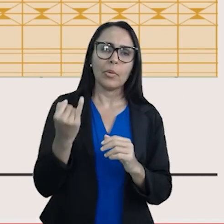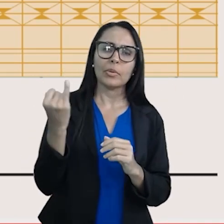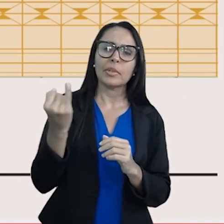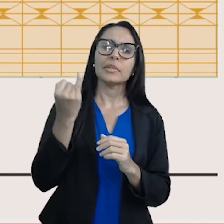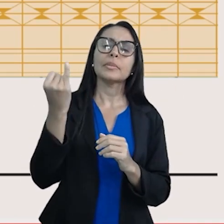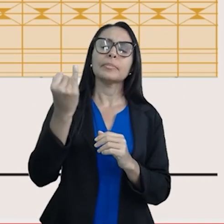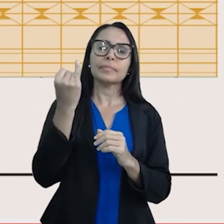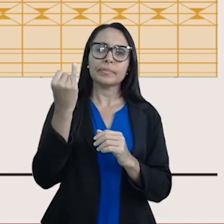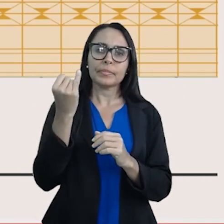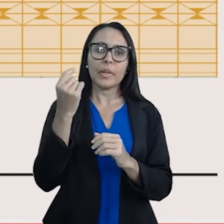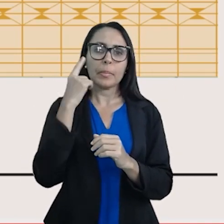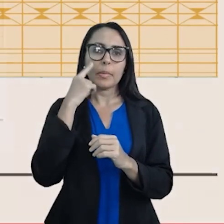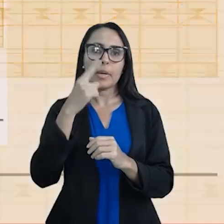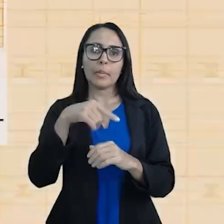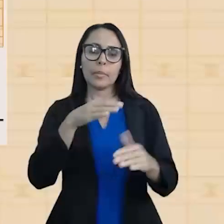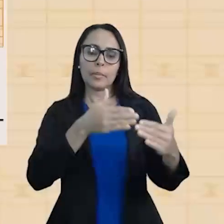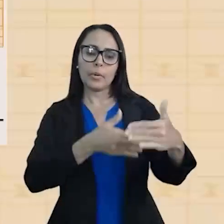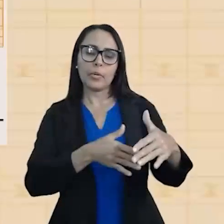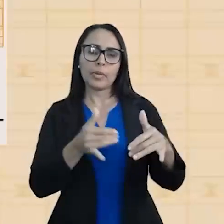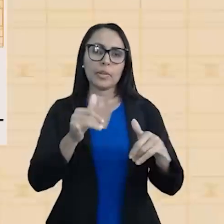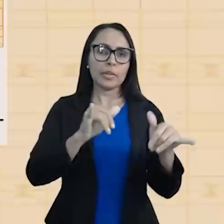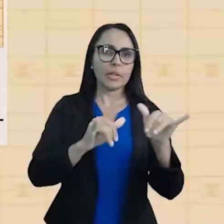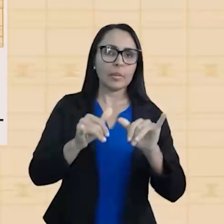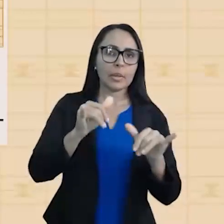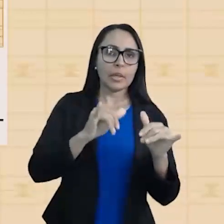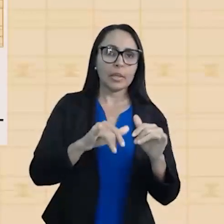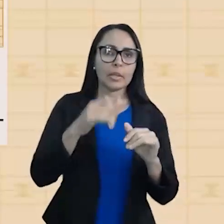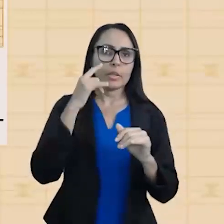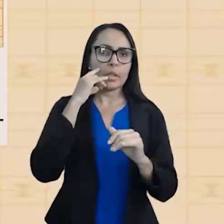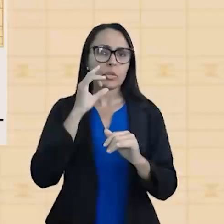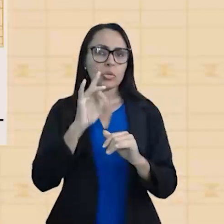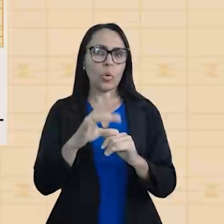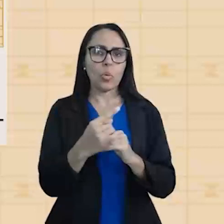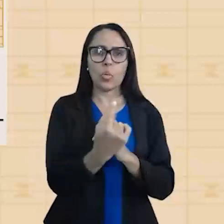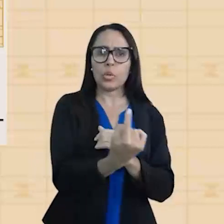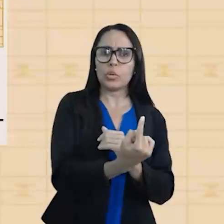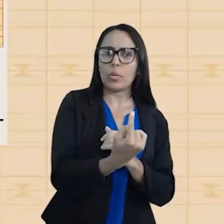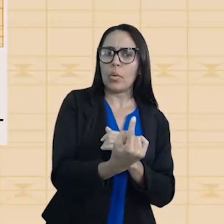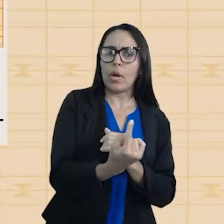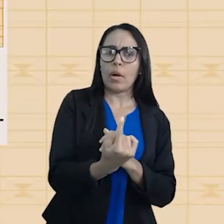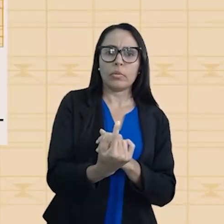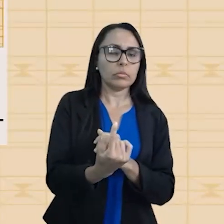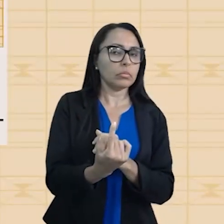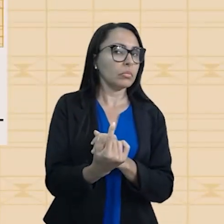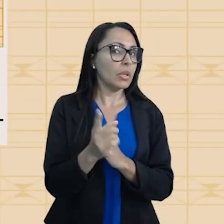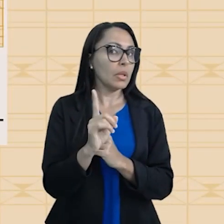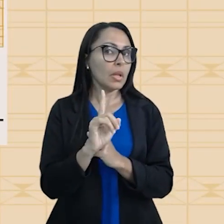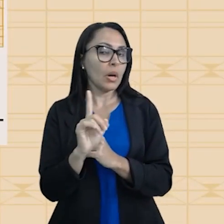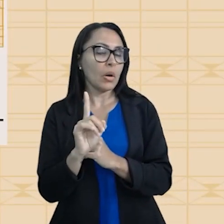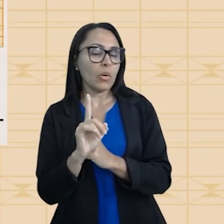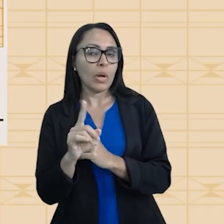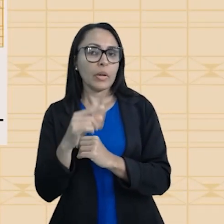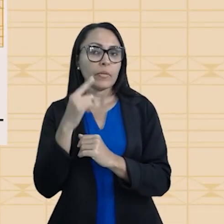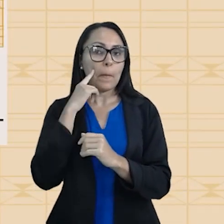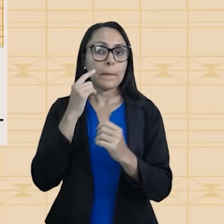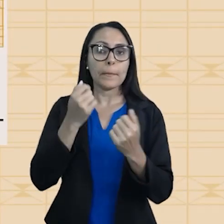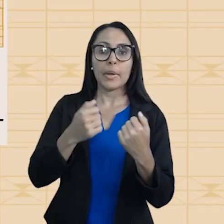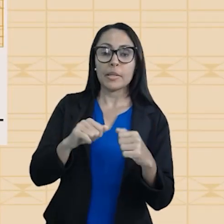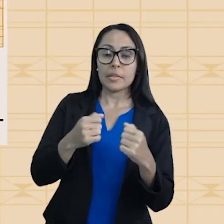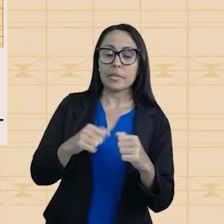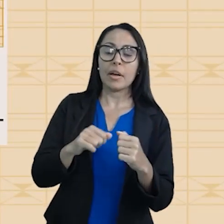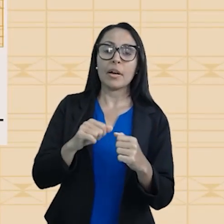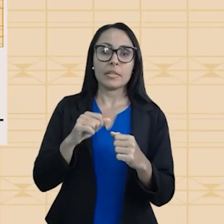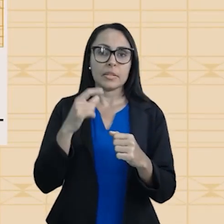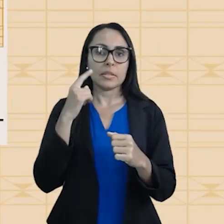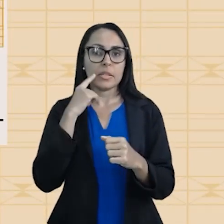importância para a prova de Química, porque não são assuntos isolados, são assuntos que vão precisar